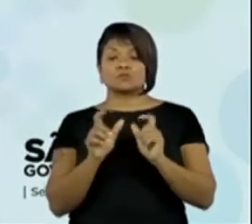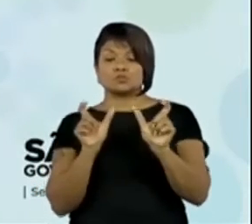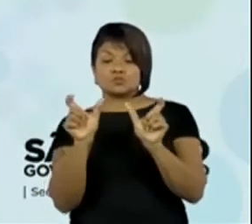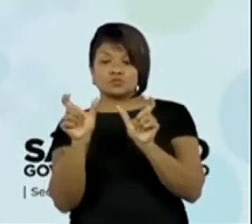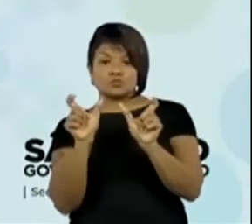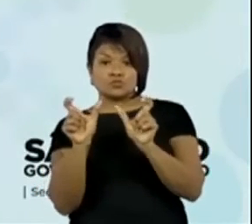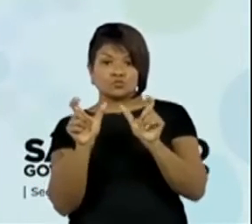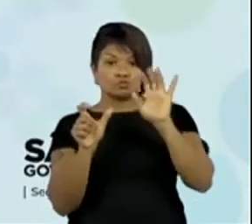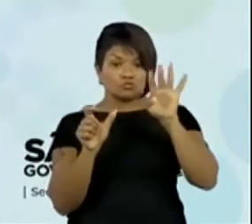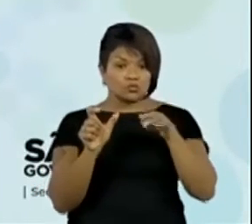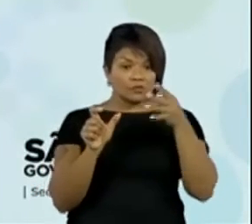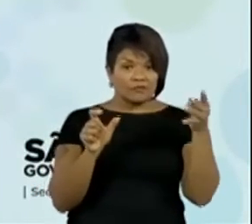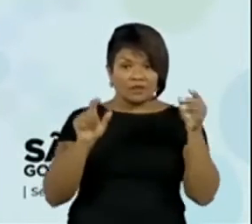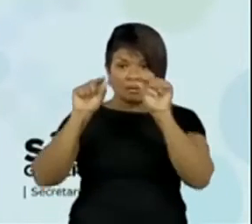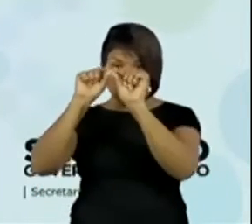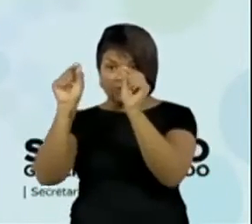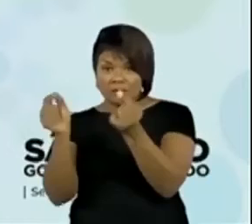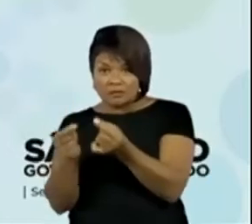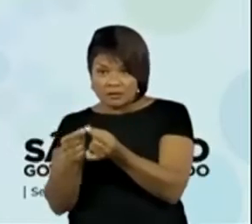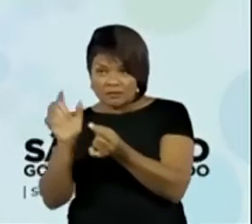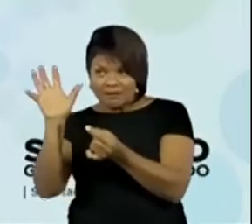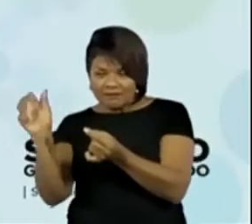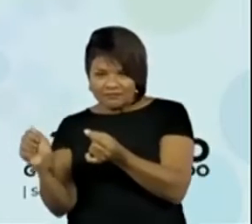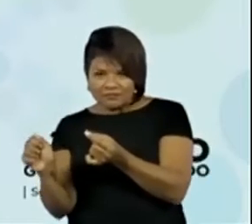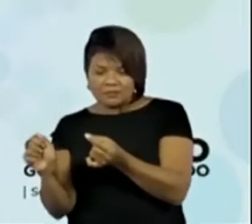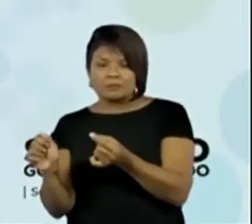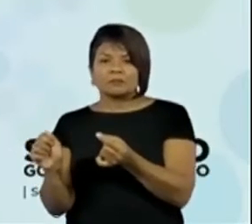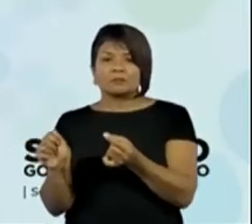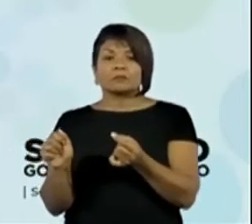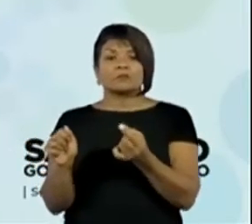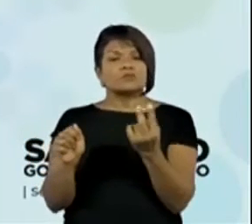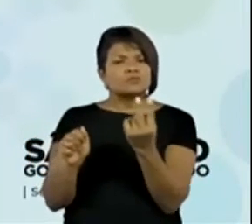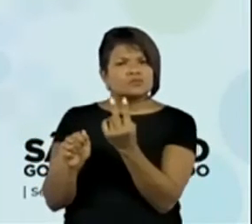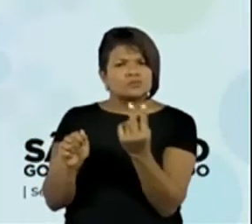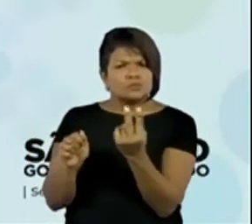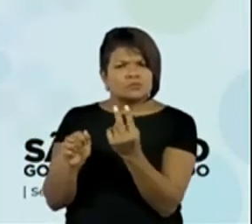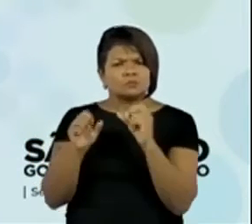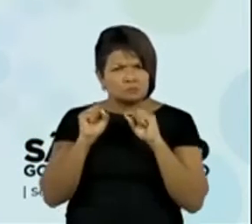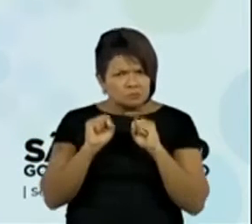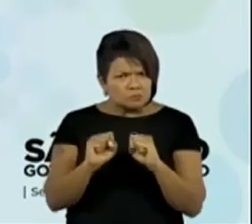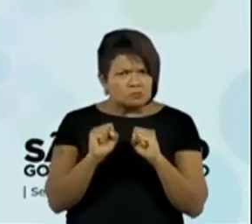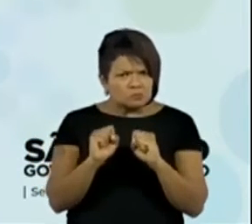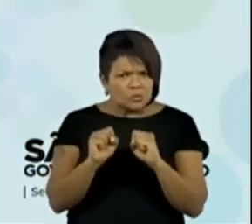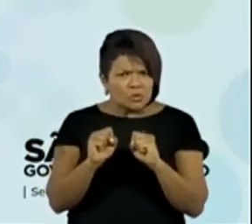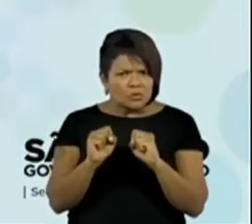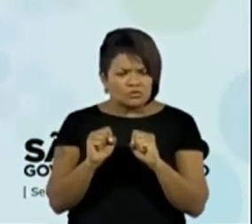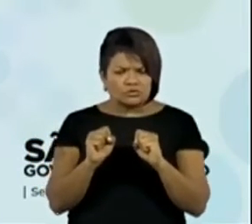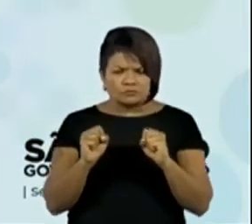jogado...